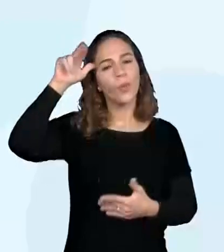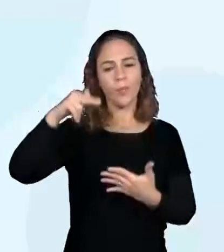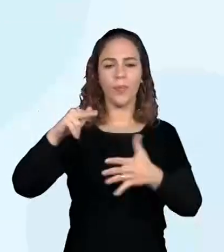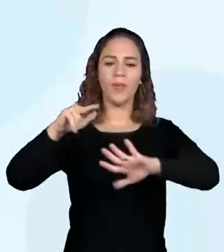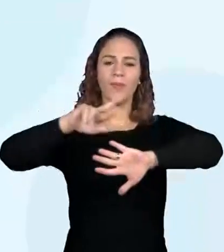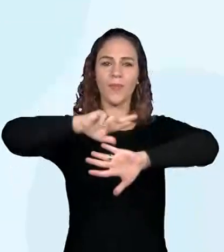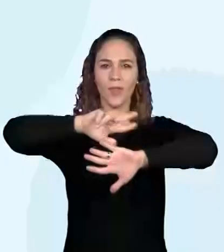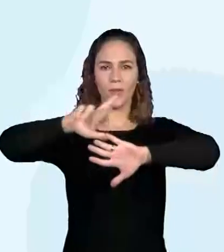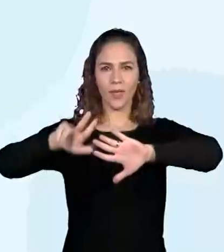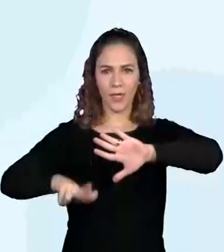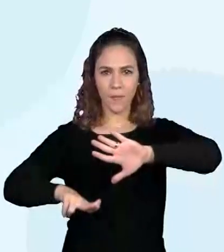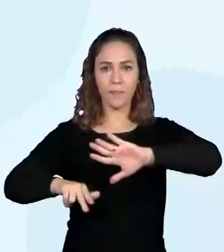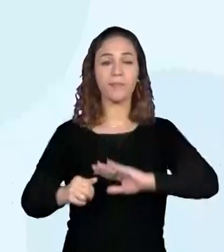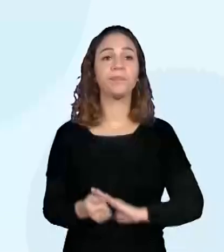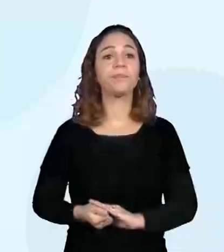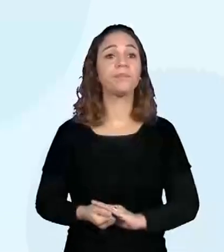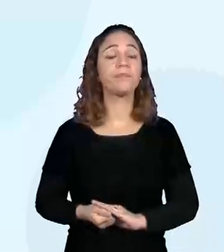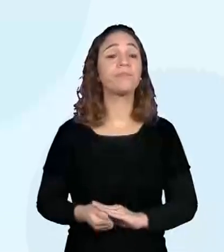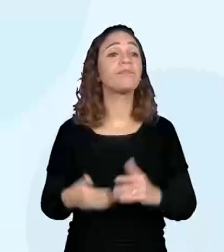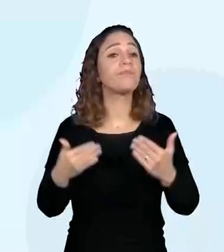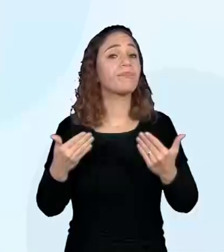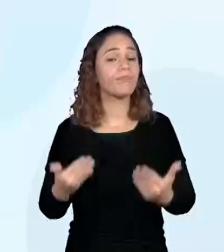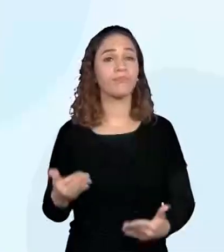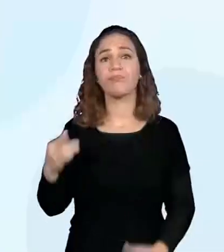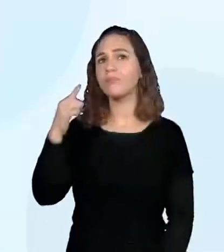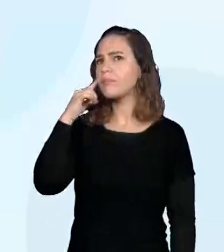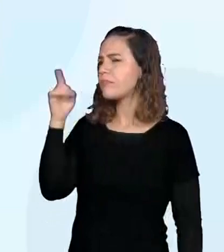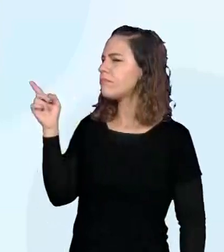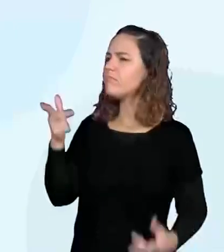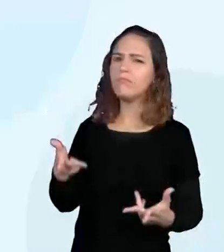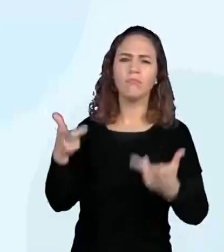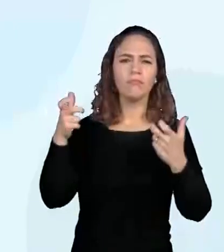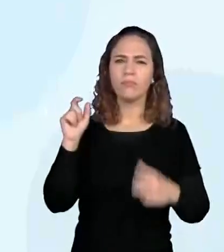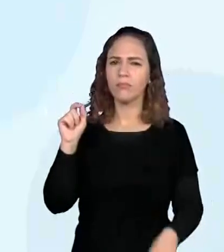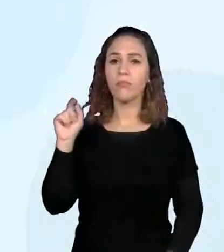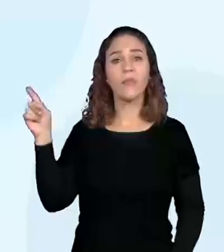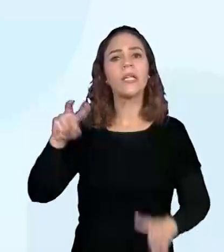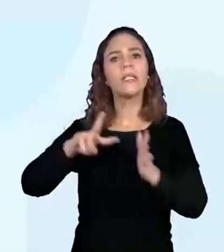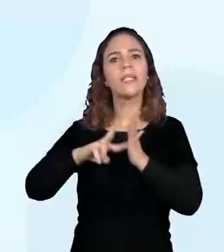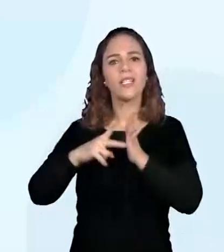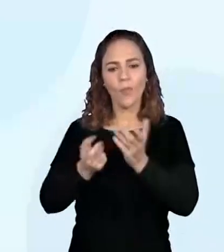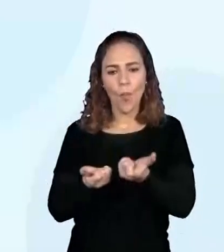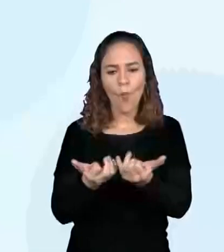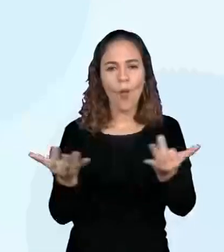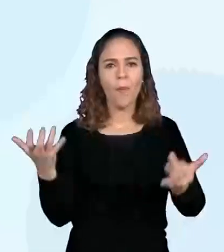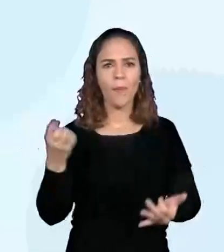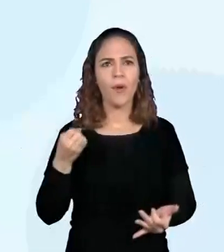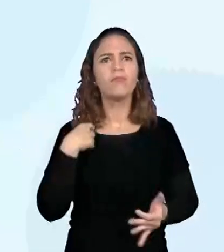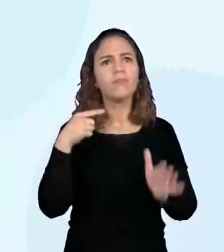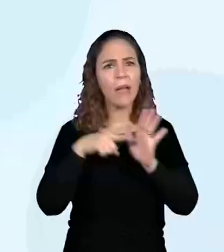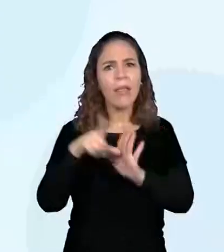O que vocês conseguem observar nessas imagens? Tem vegetação nessas imagens?